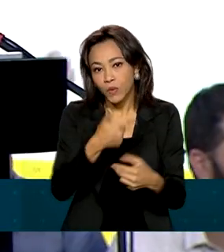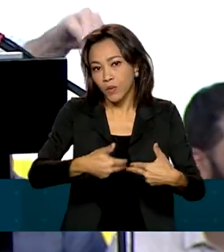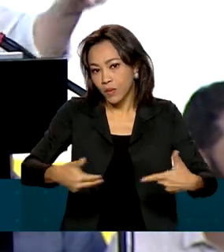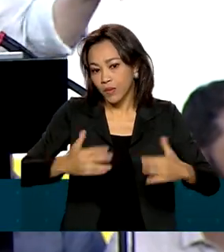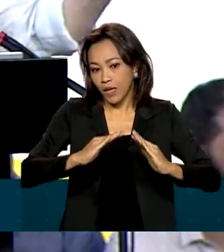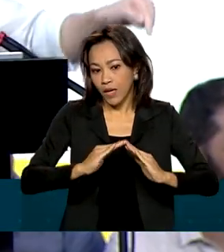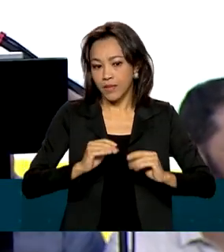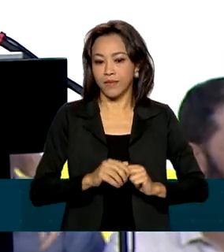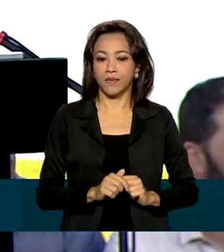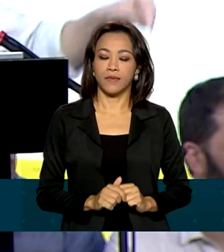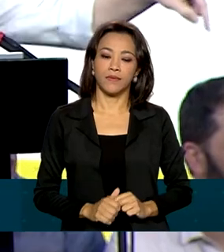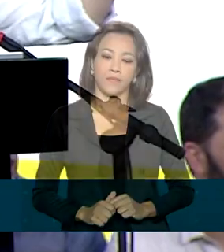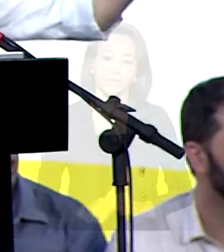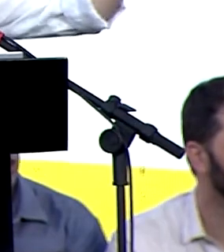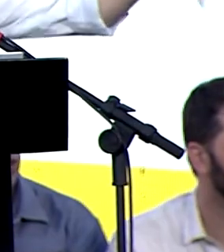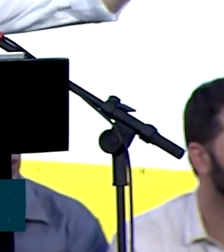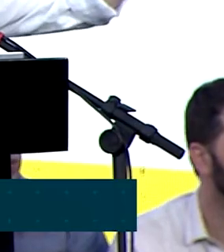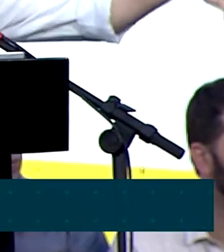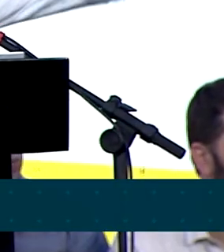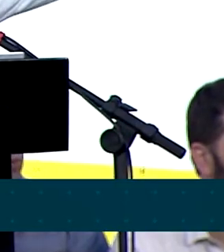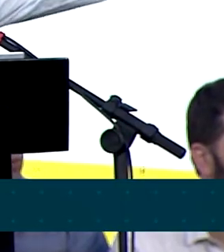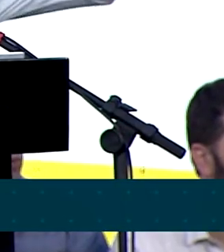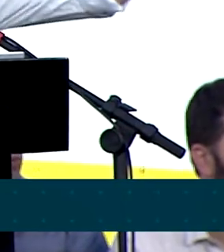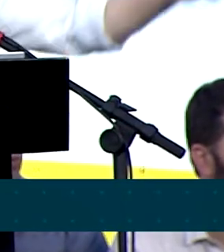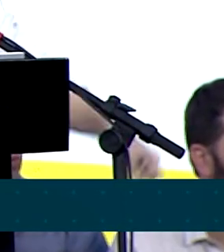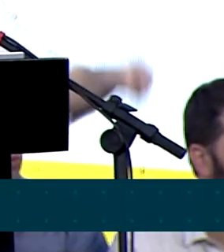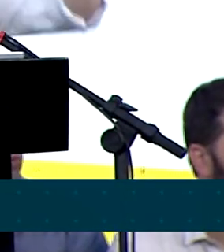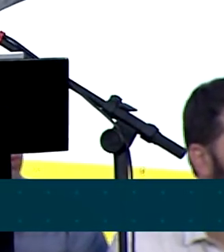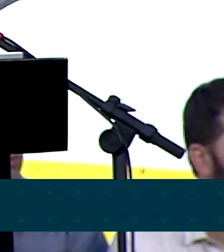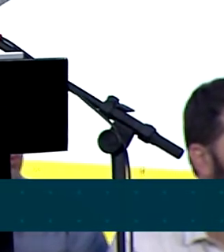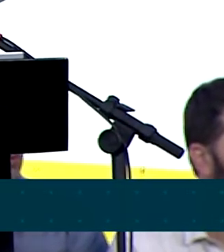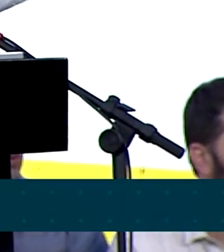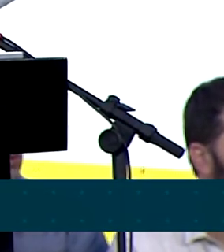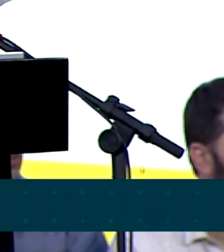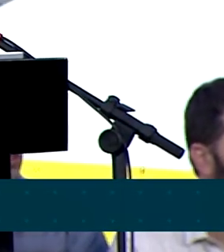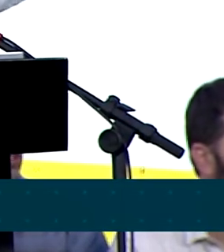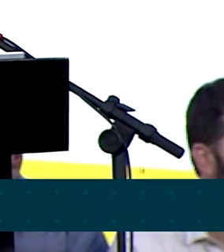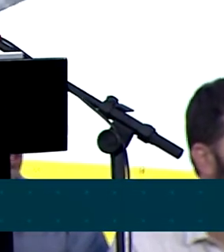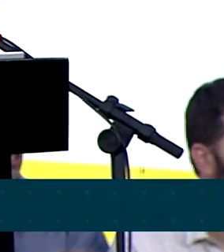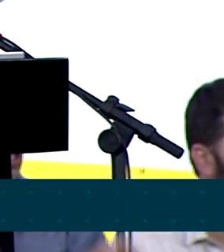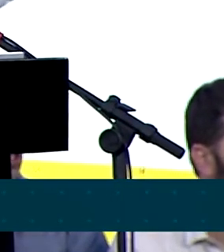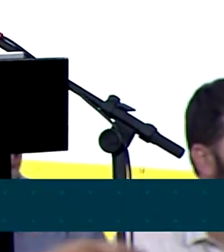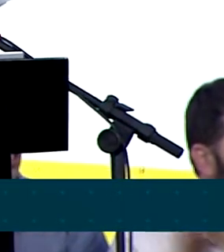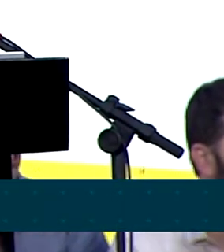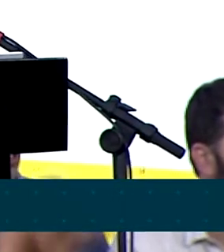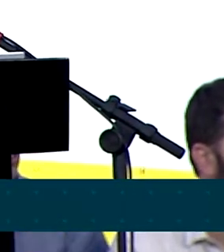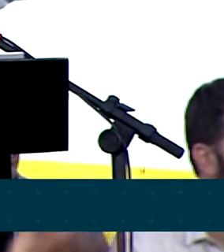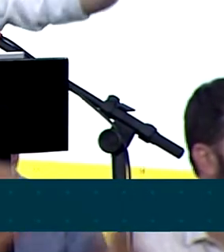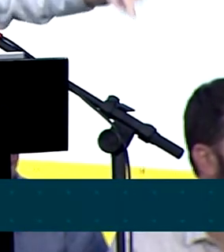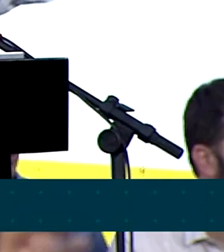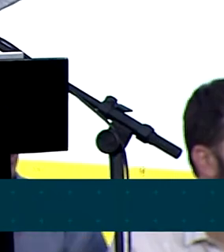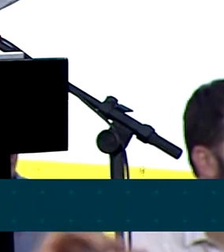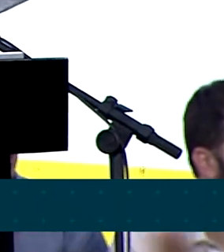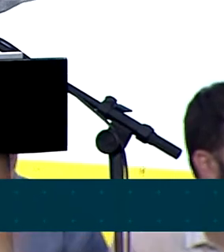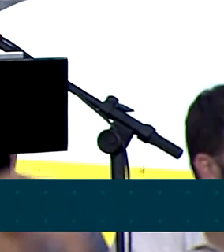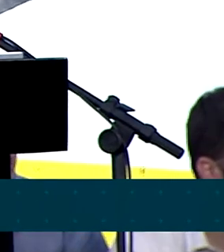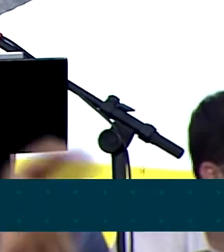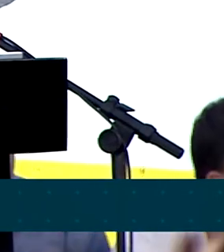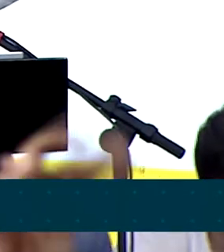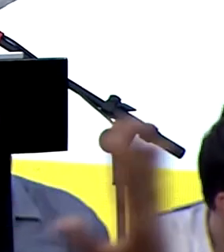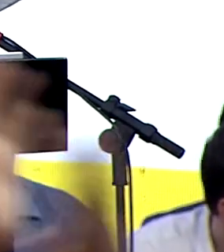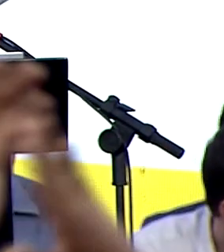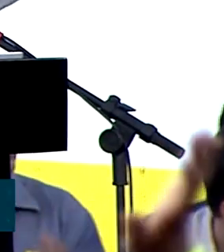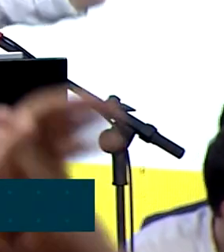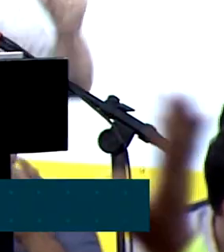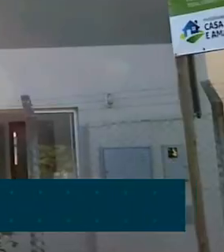O Casa Verde Amarela tem a mulher-chefe de família como prioridade. 80% dos contratos dessas casas aqui são para mulheres